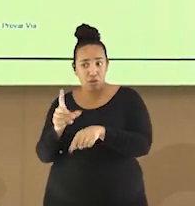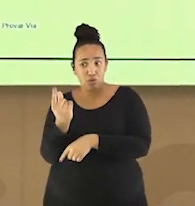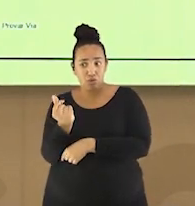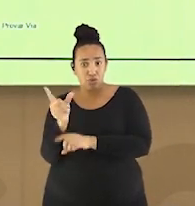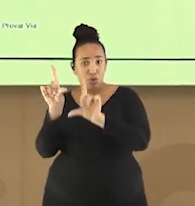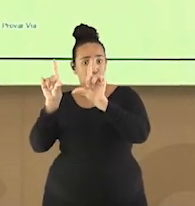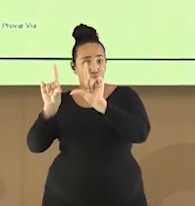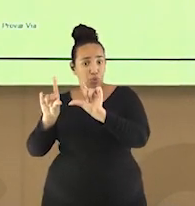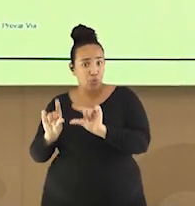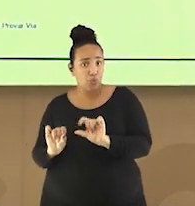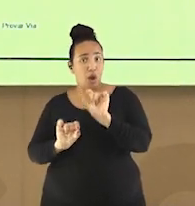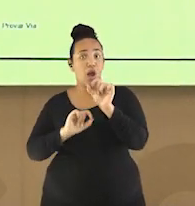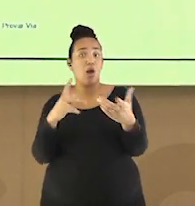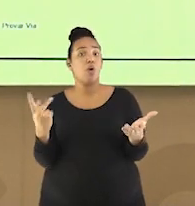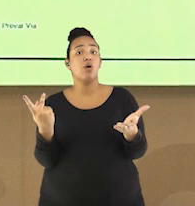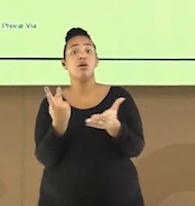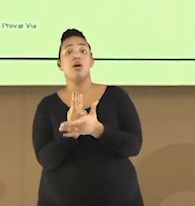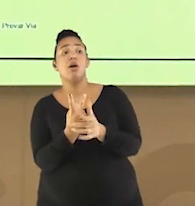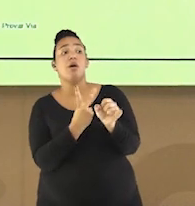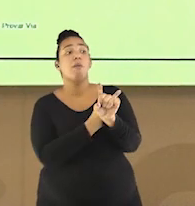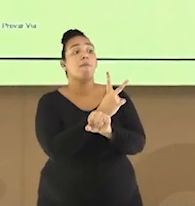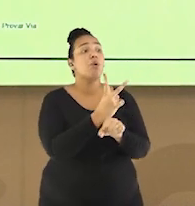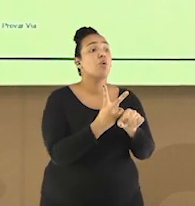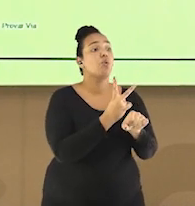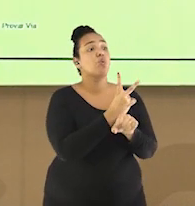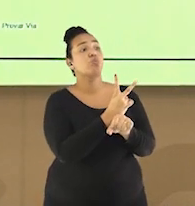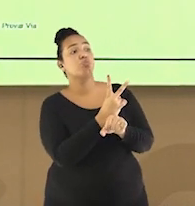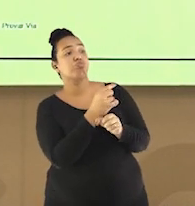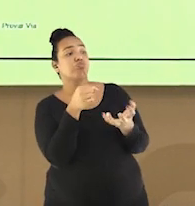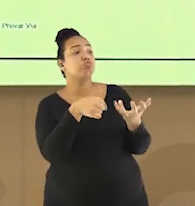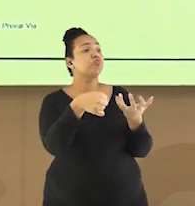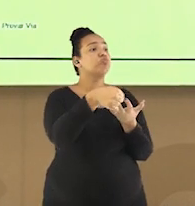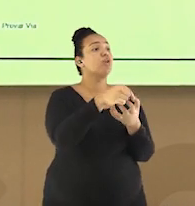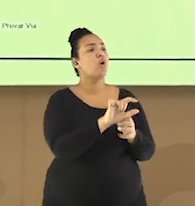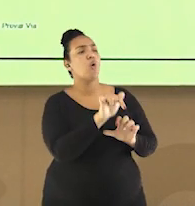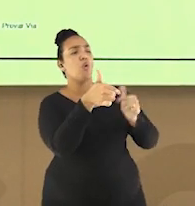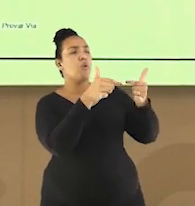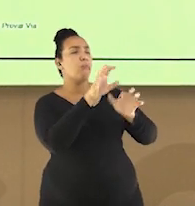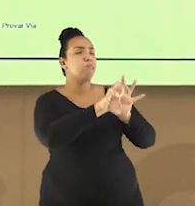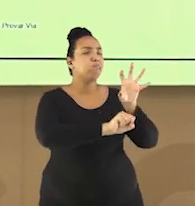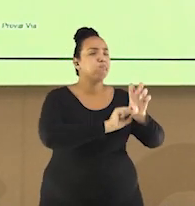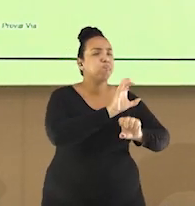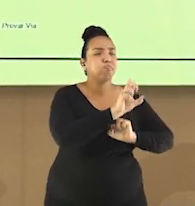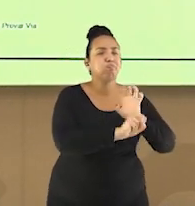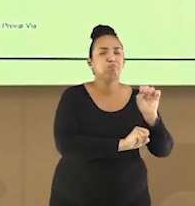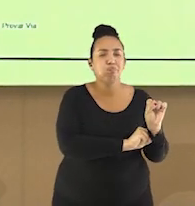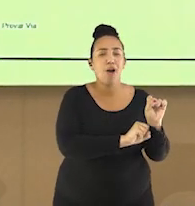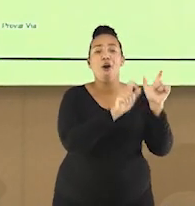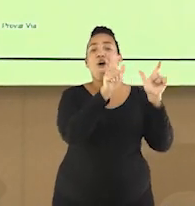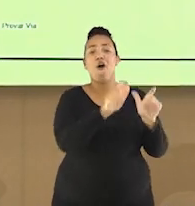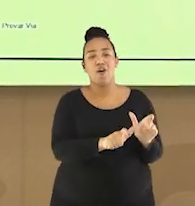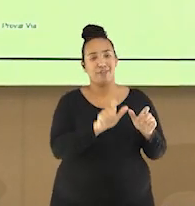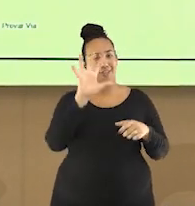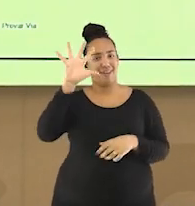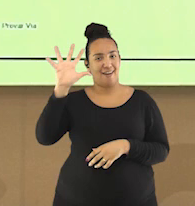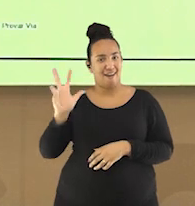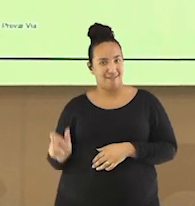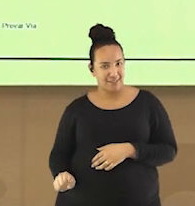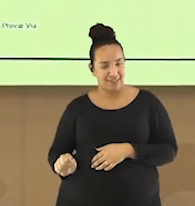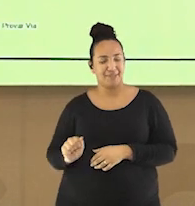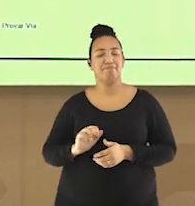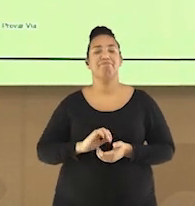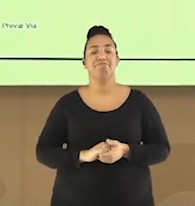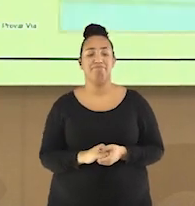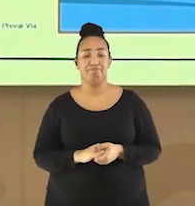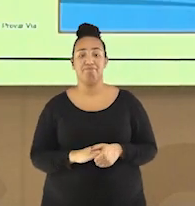automaticamente eles vão buscar novos meios de venda e de exploração no continente africano. Bem,